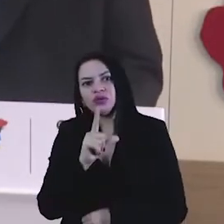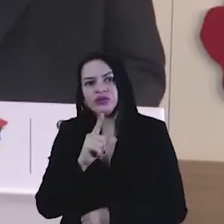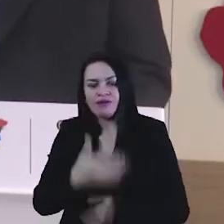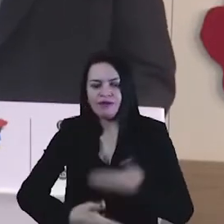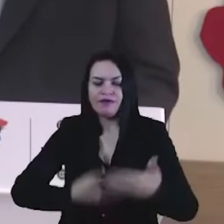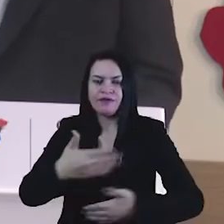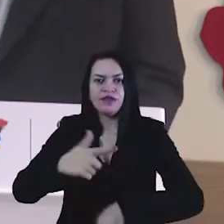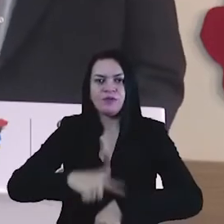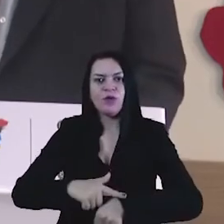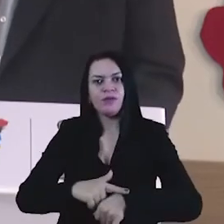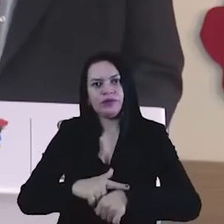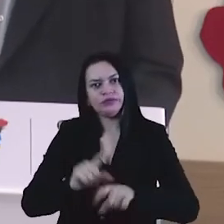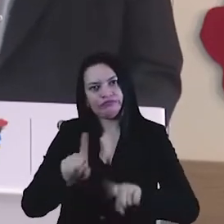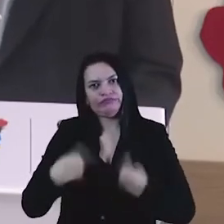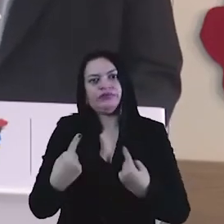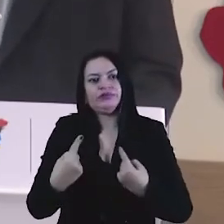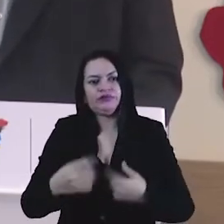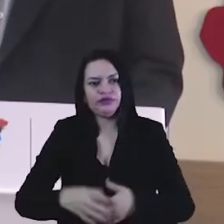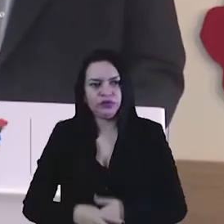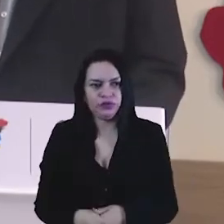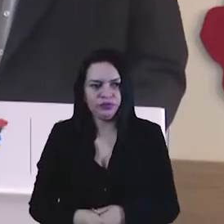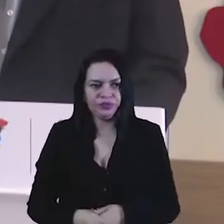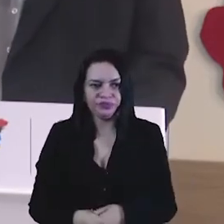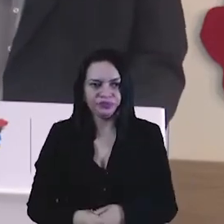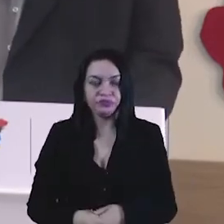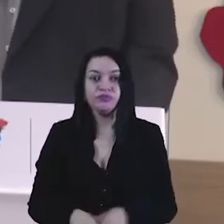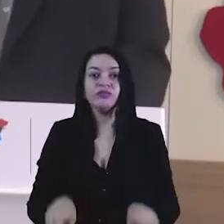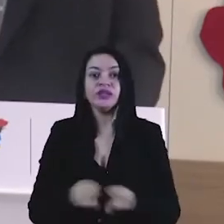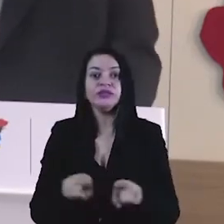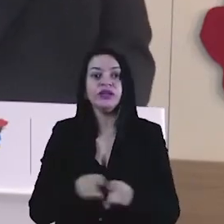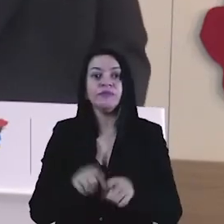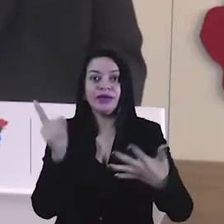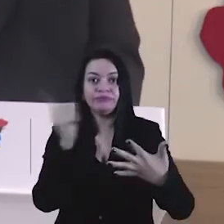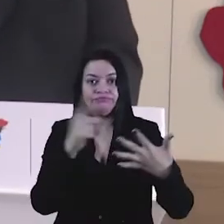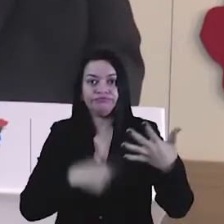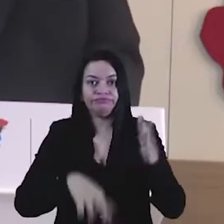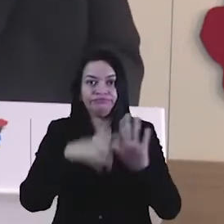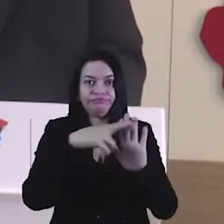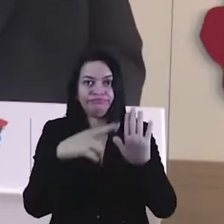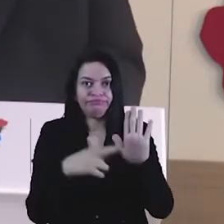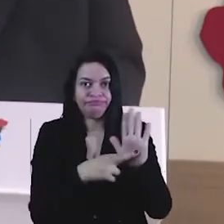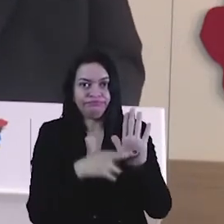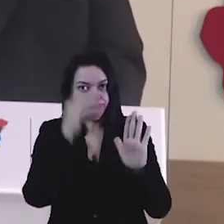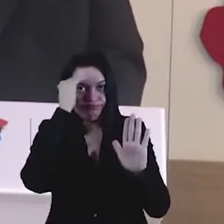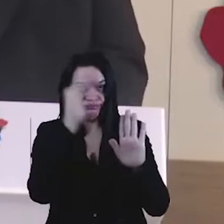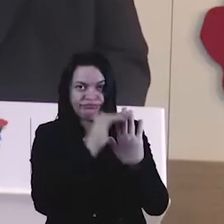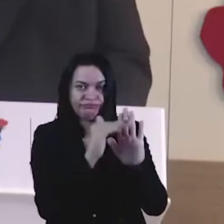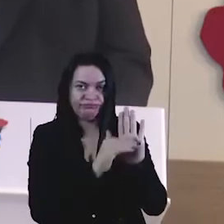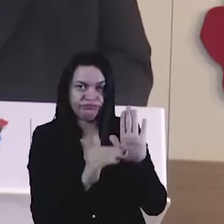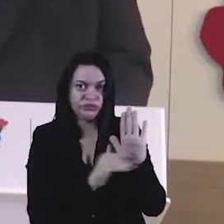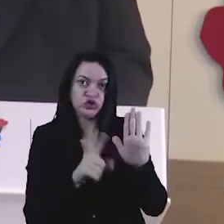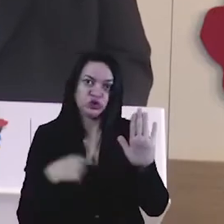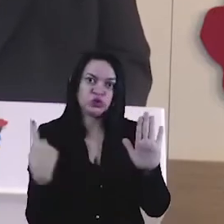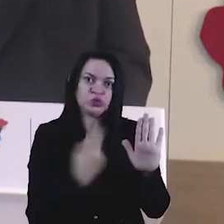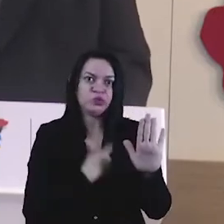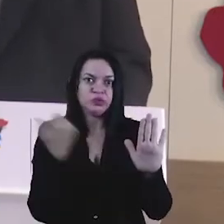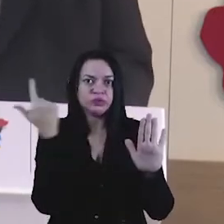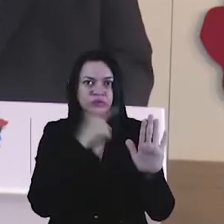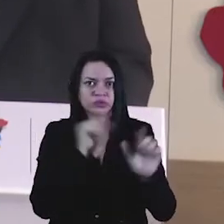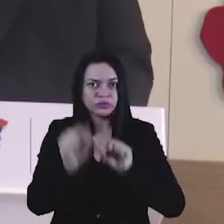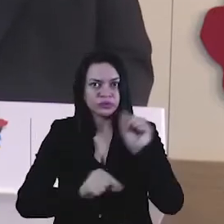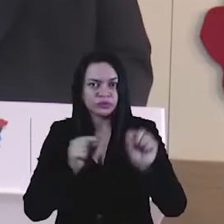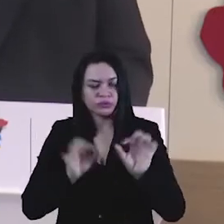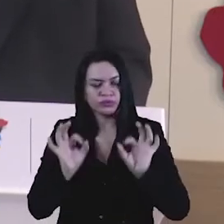igrejas, somente com 25% da capacidade. O governo já distribuiu mais de 2